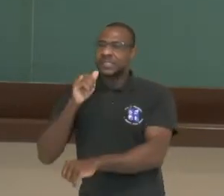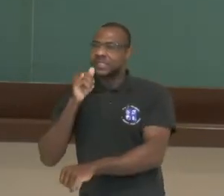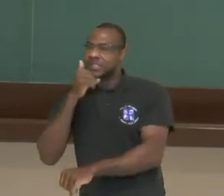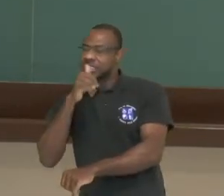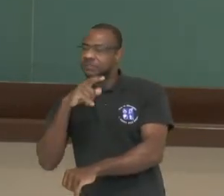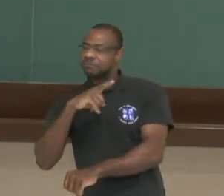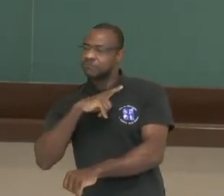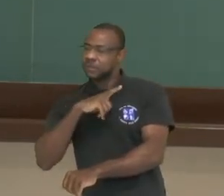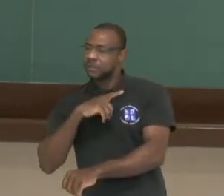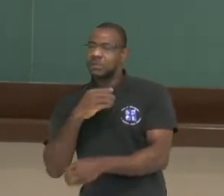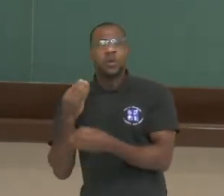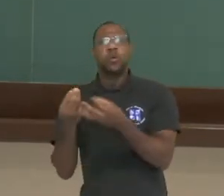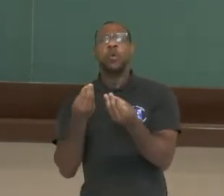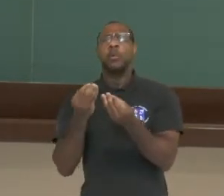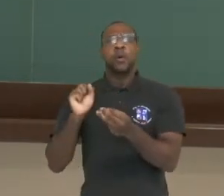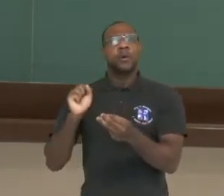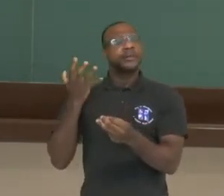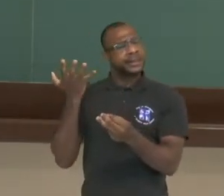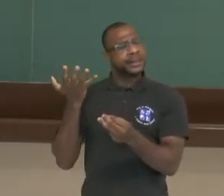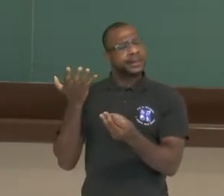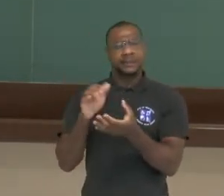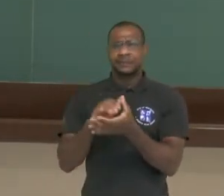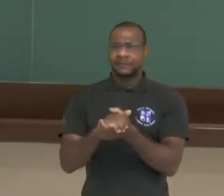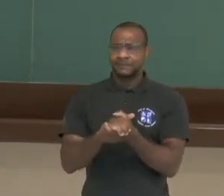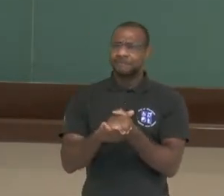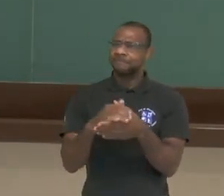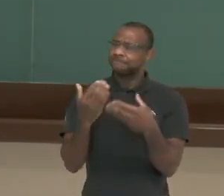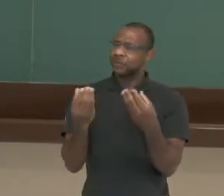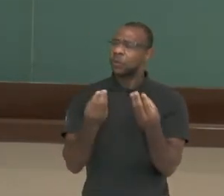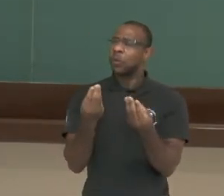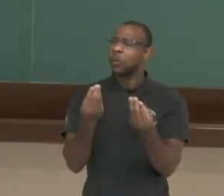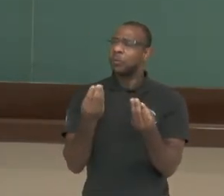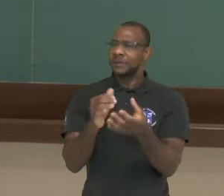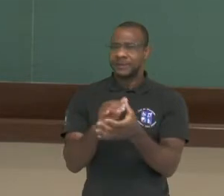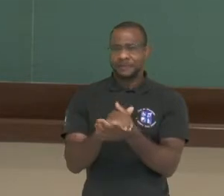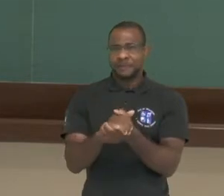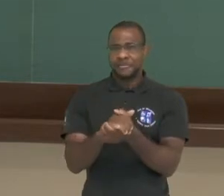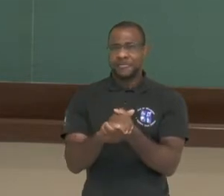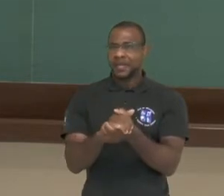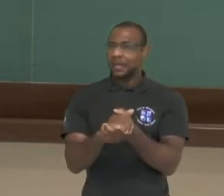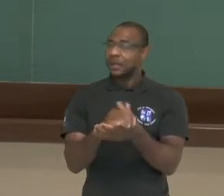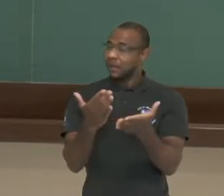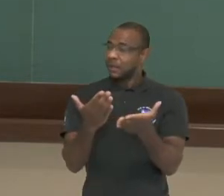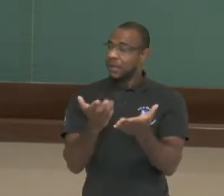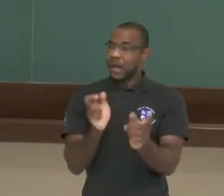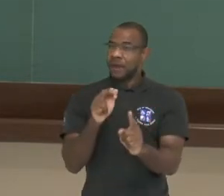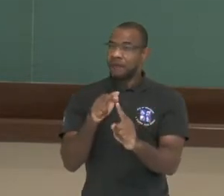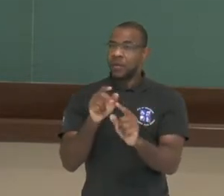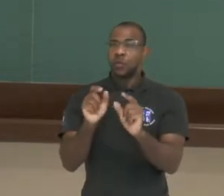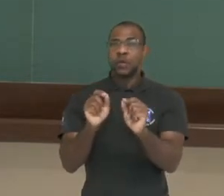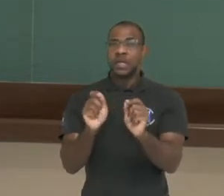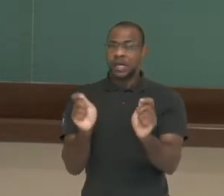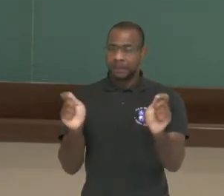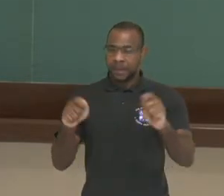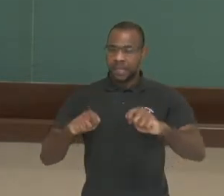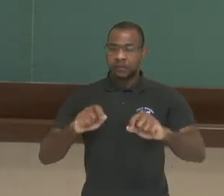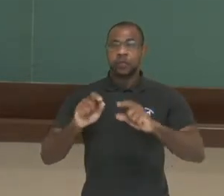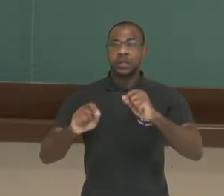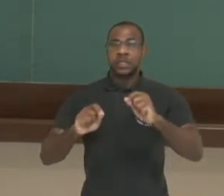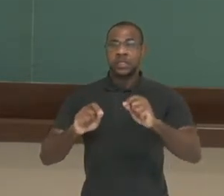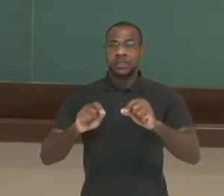é essa transformação, o funcionamento, né? Como que se dá esse funcionamento? Se refere ali na capacidade de